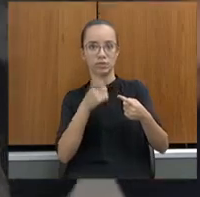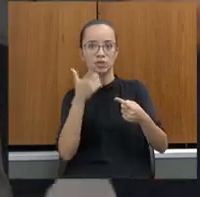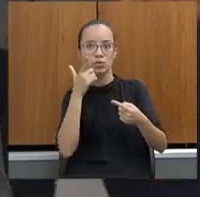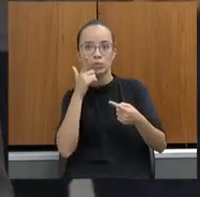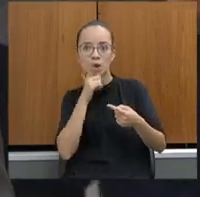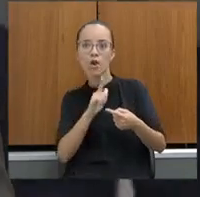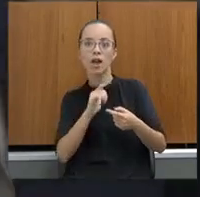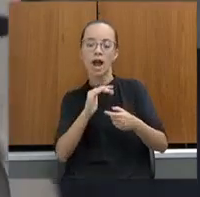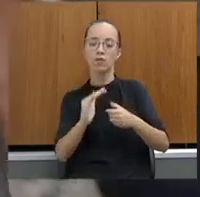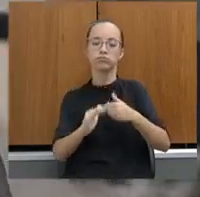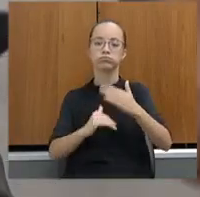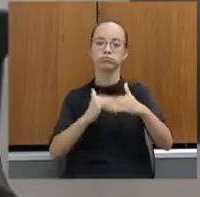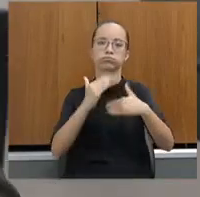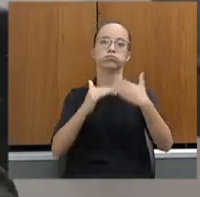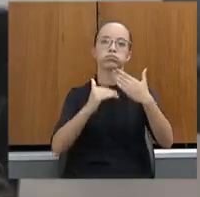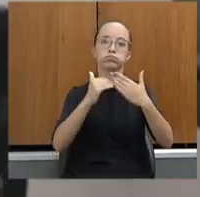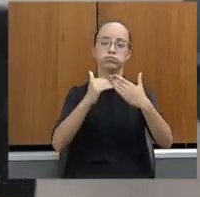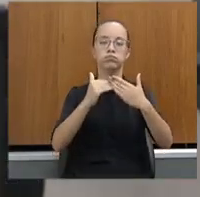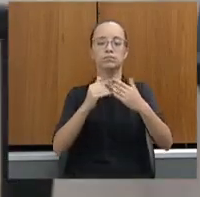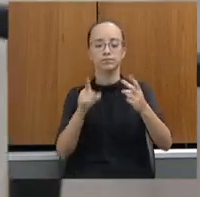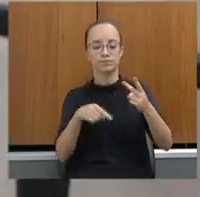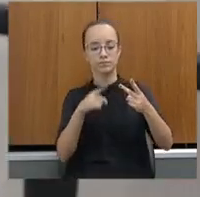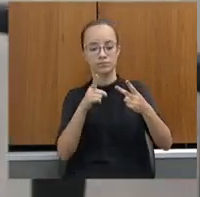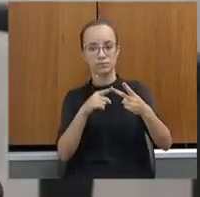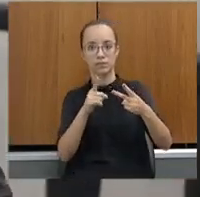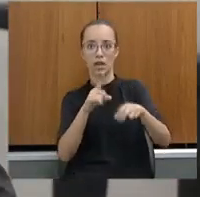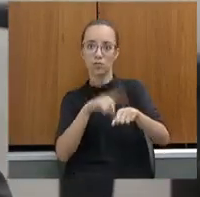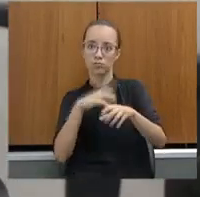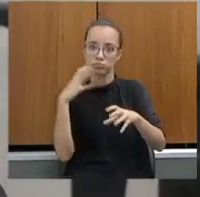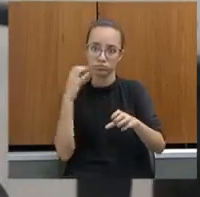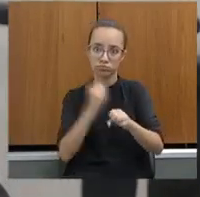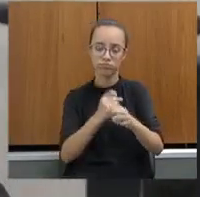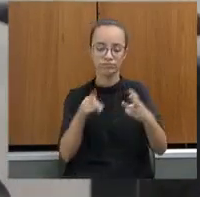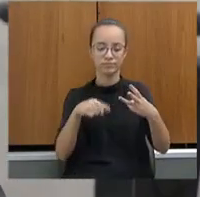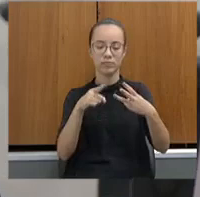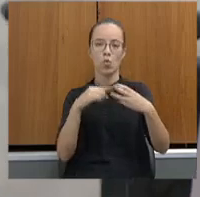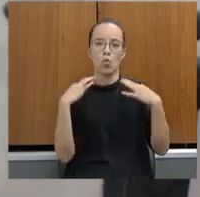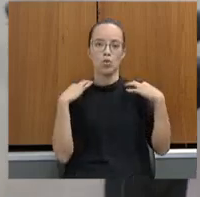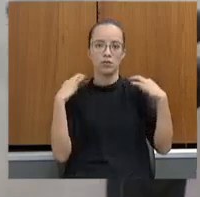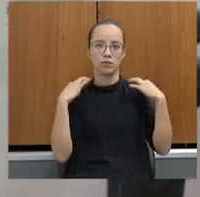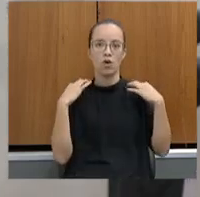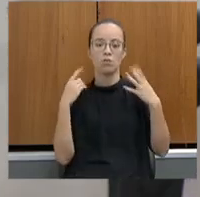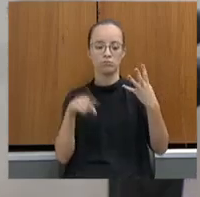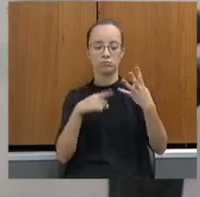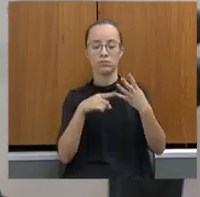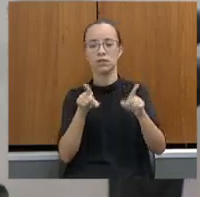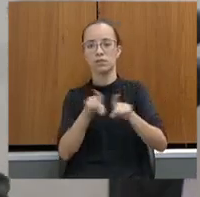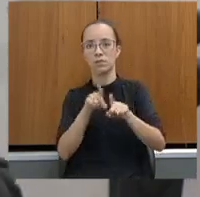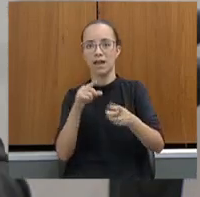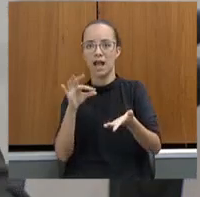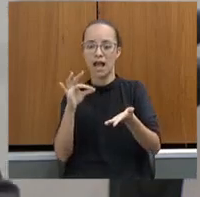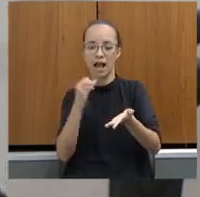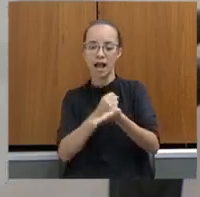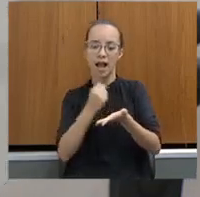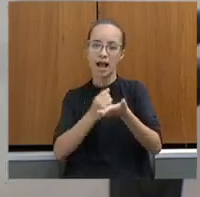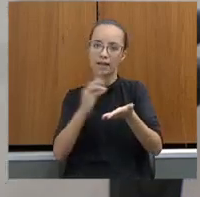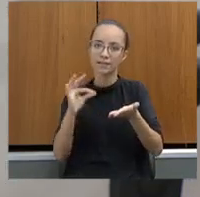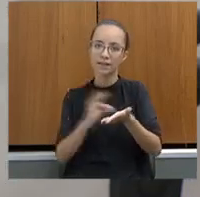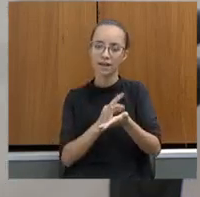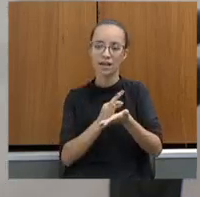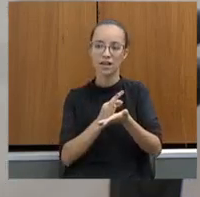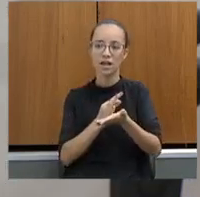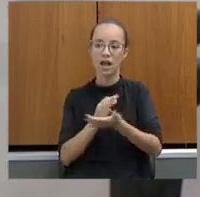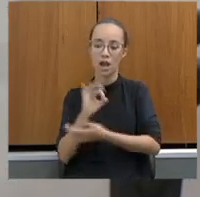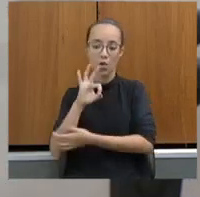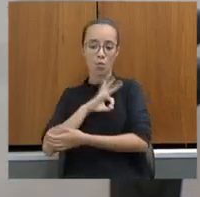solucione a carga horária, questão do uniforme, a questão da carteira funcional, isso tudo traz passo para quem é o